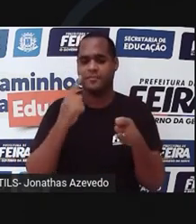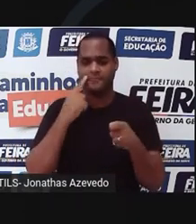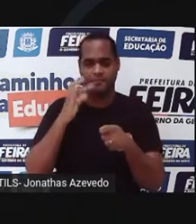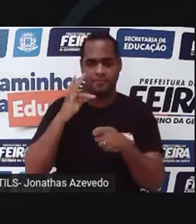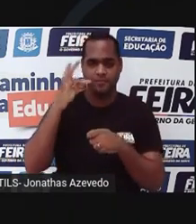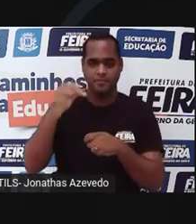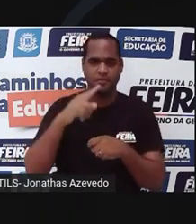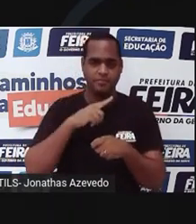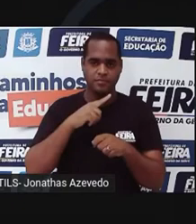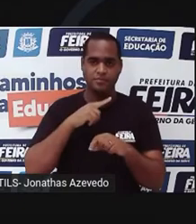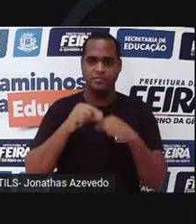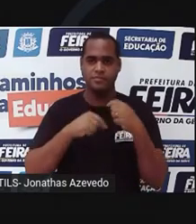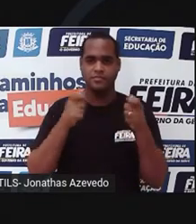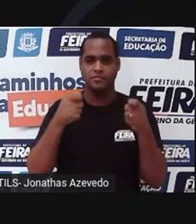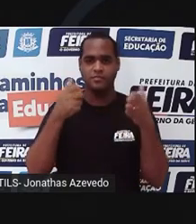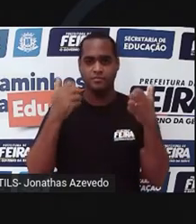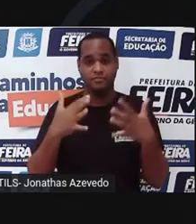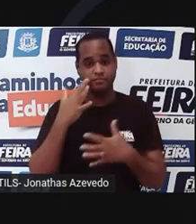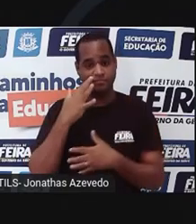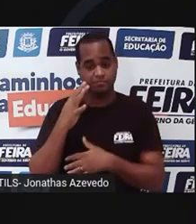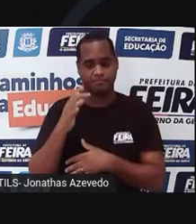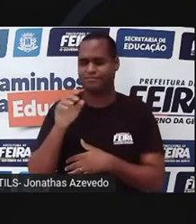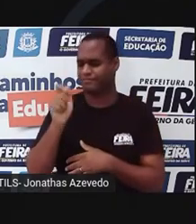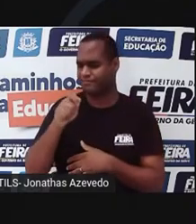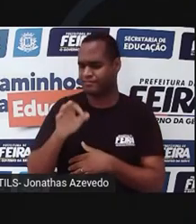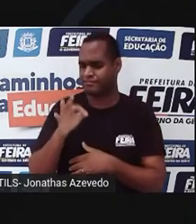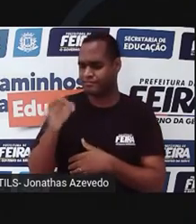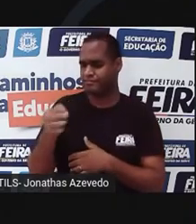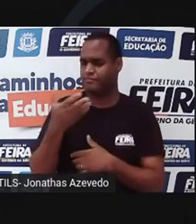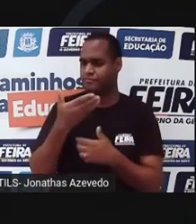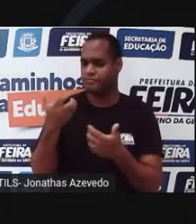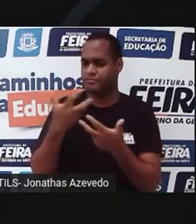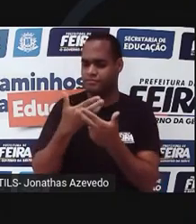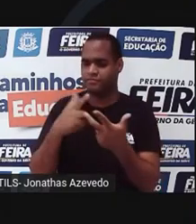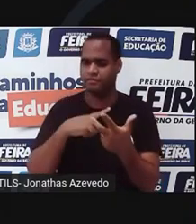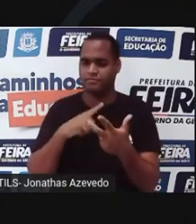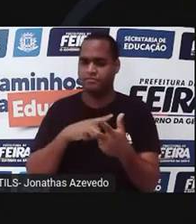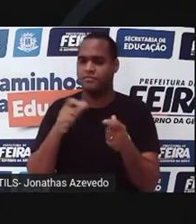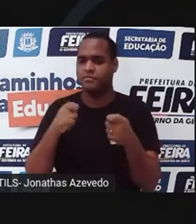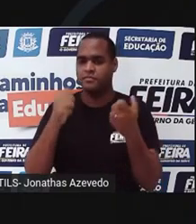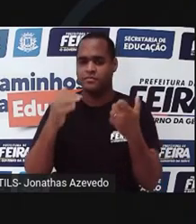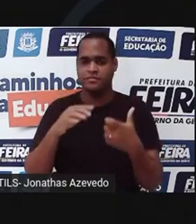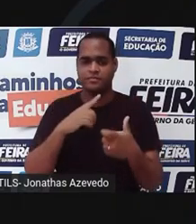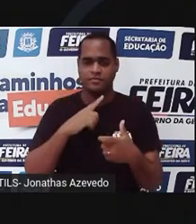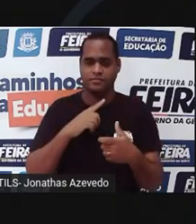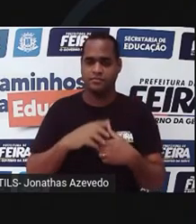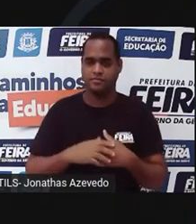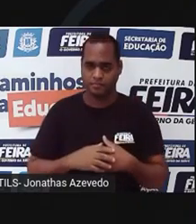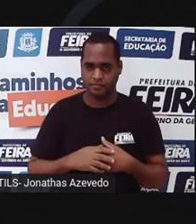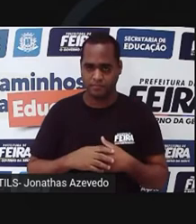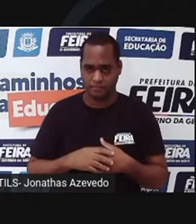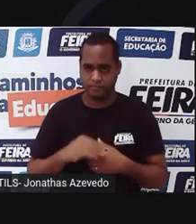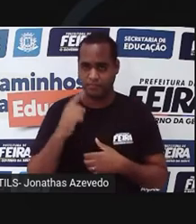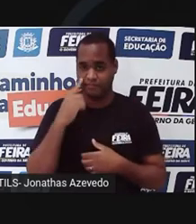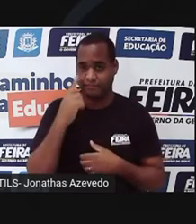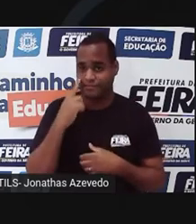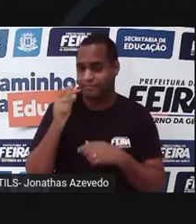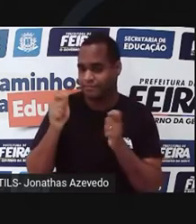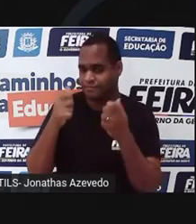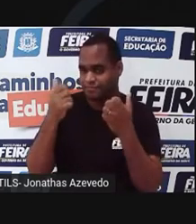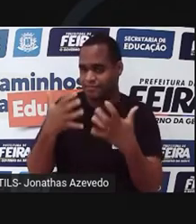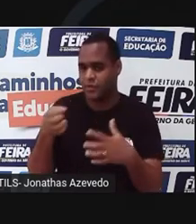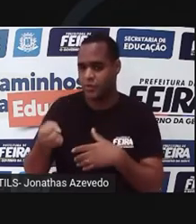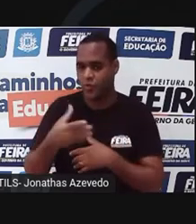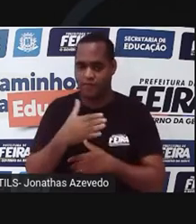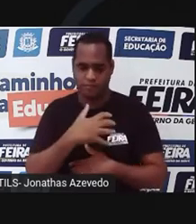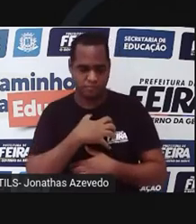futuro bem próximo, para uma geração que não vai mais precisar de transplantes. Em vez de você pegar um coração novo, você vai